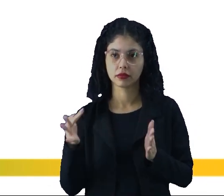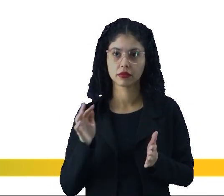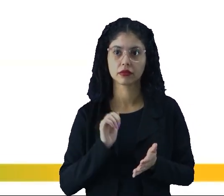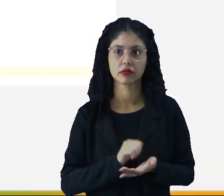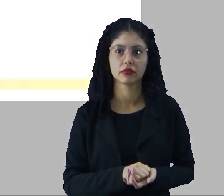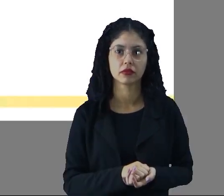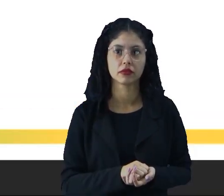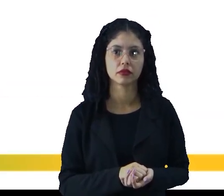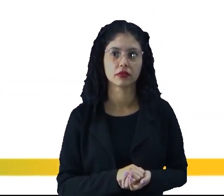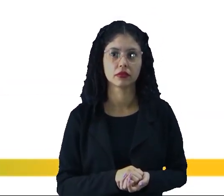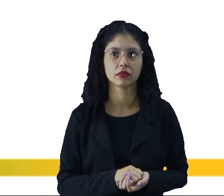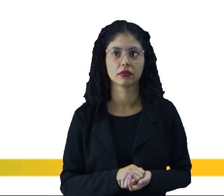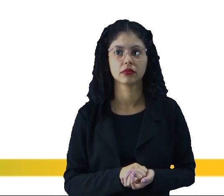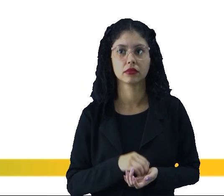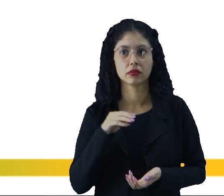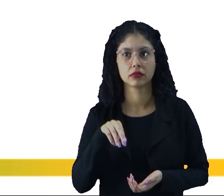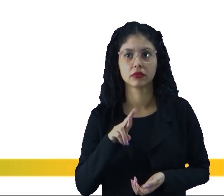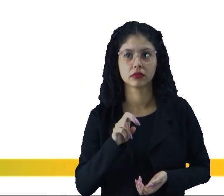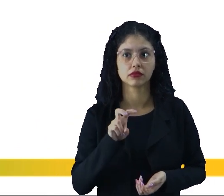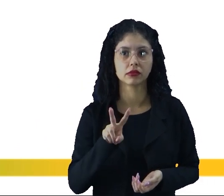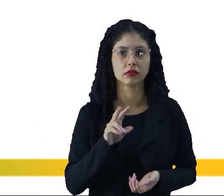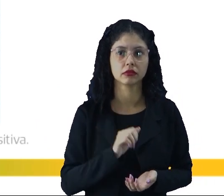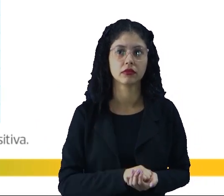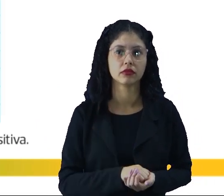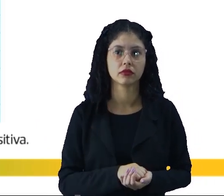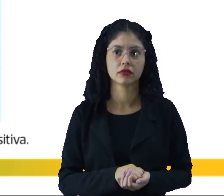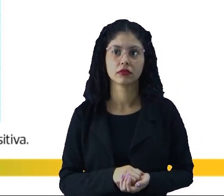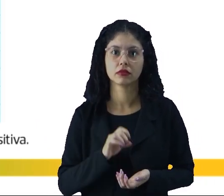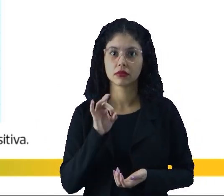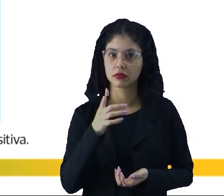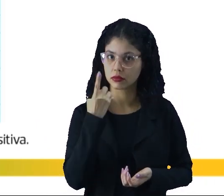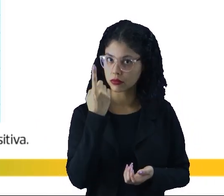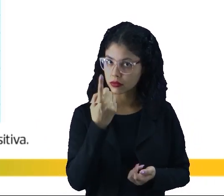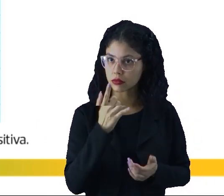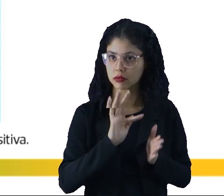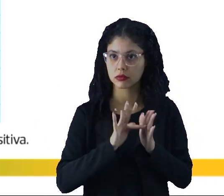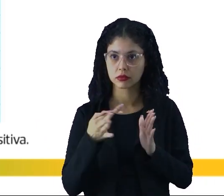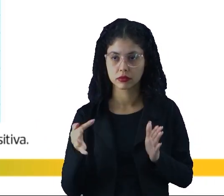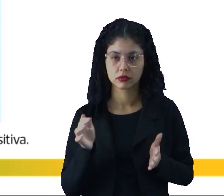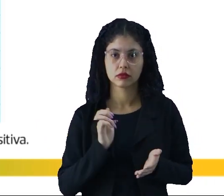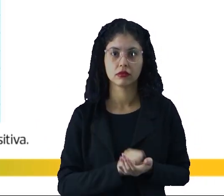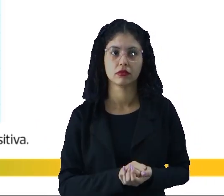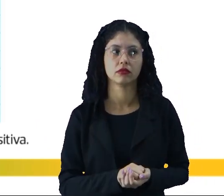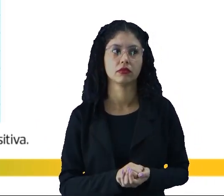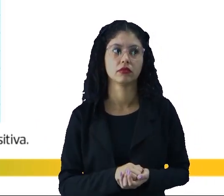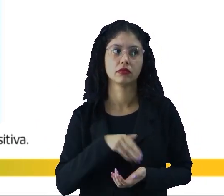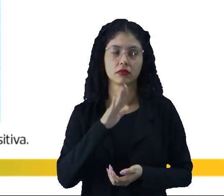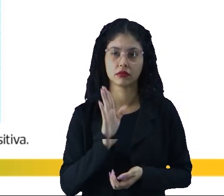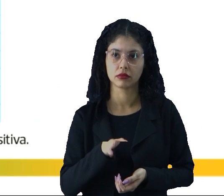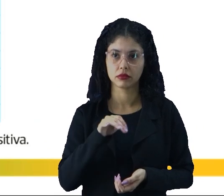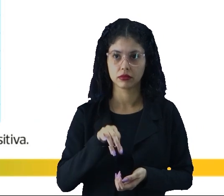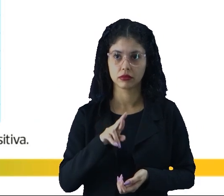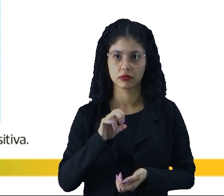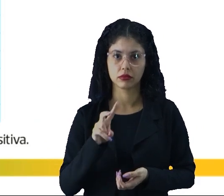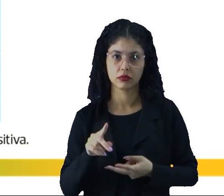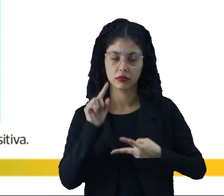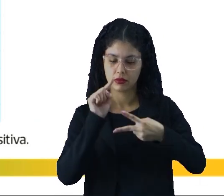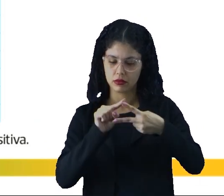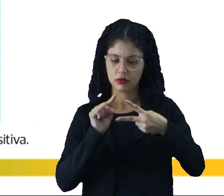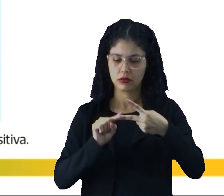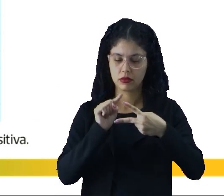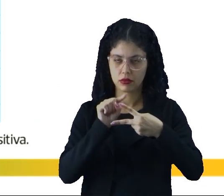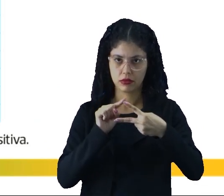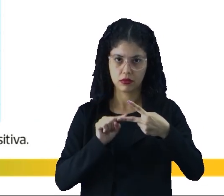horárias. Lembrando que o MRU tem apenas uma função horária. Já no MRUV nós temos